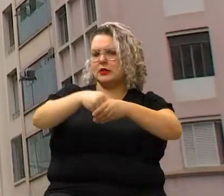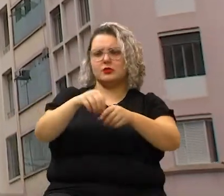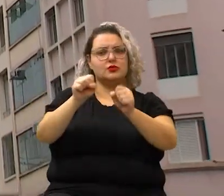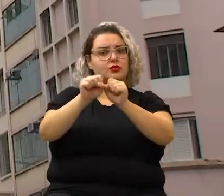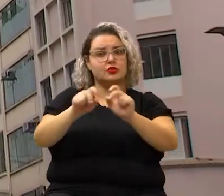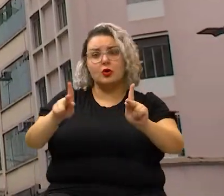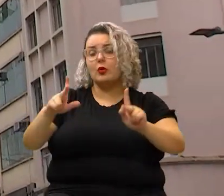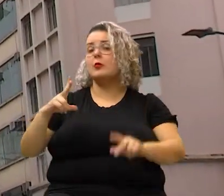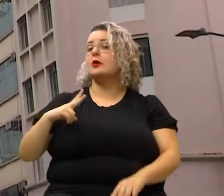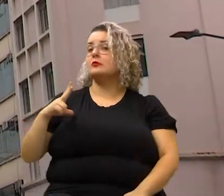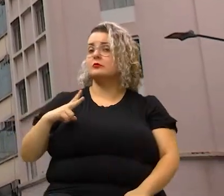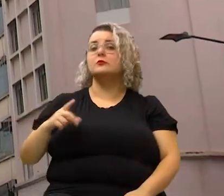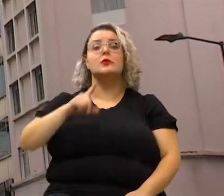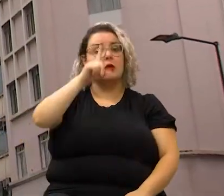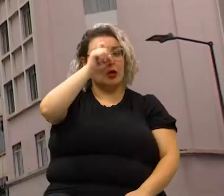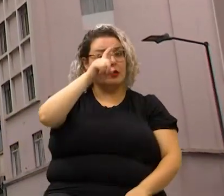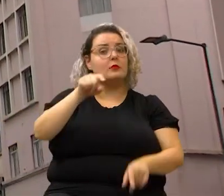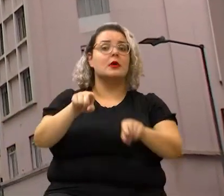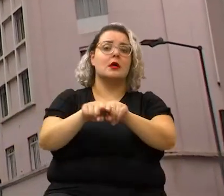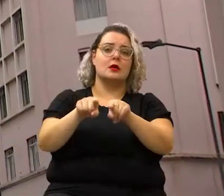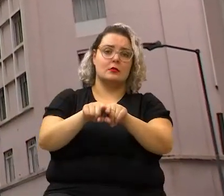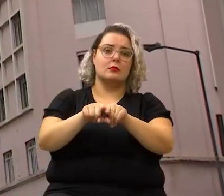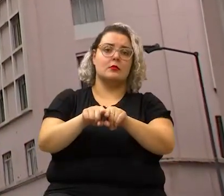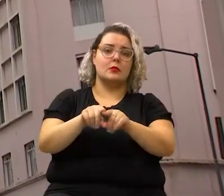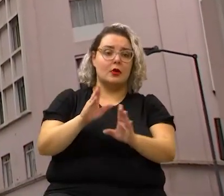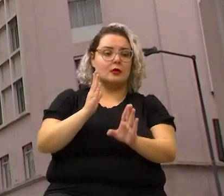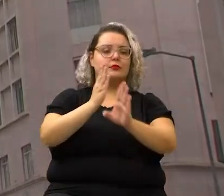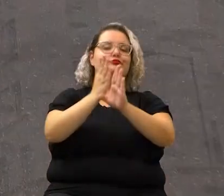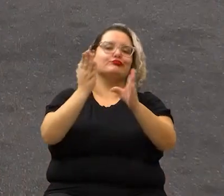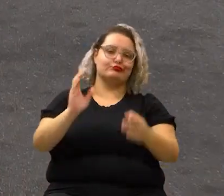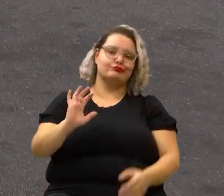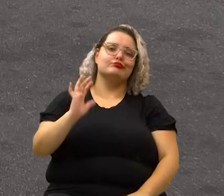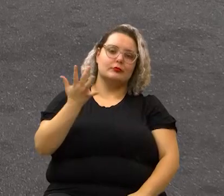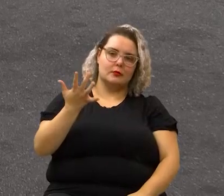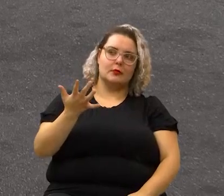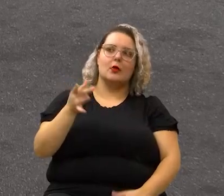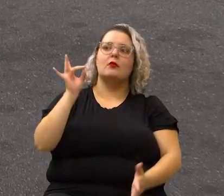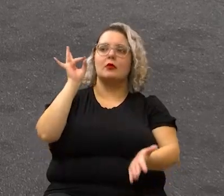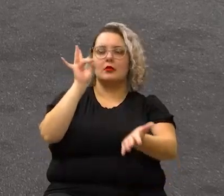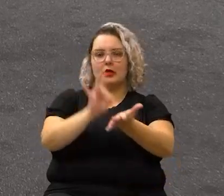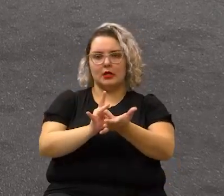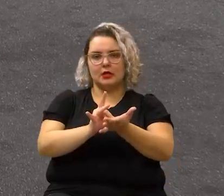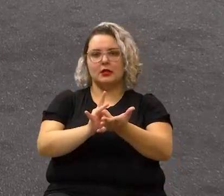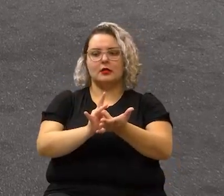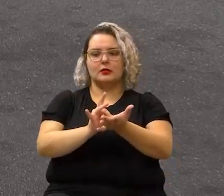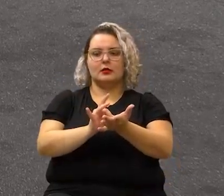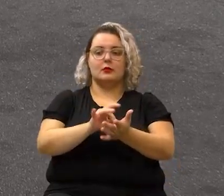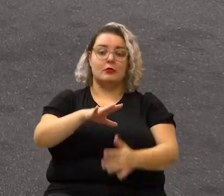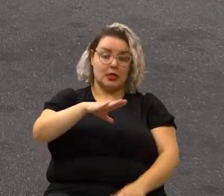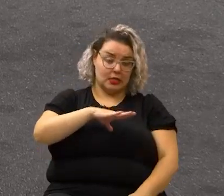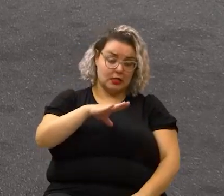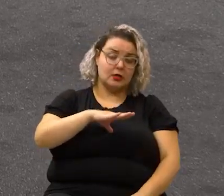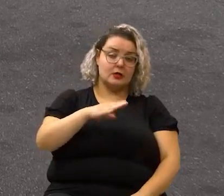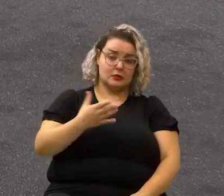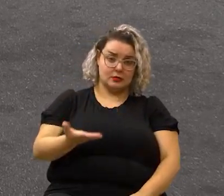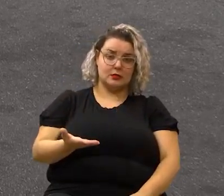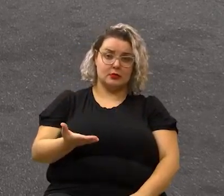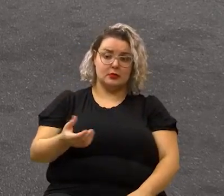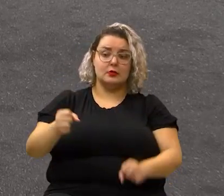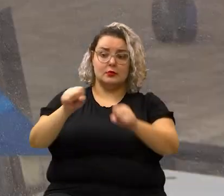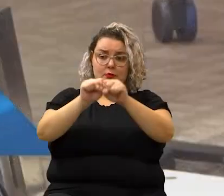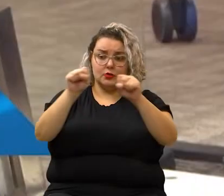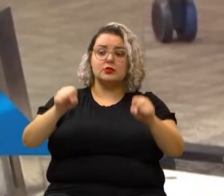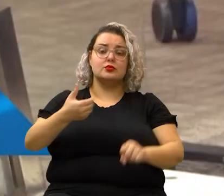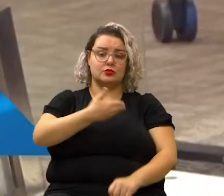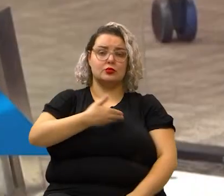shoppings privados e hospitais a gente se deparar com essa cena aí. Então vai valer tanto para o município, para